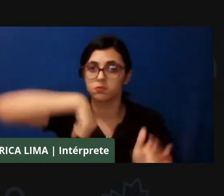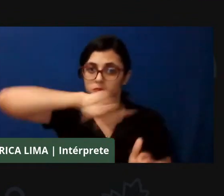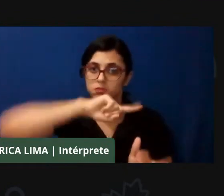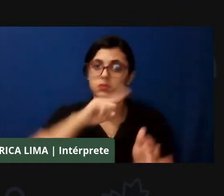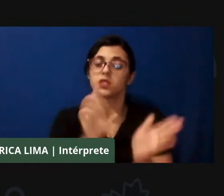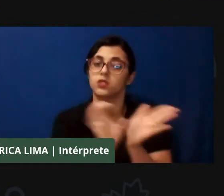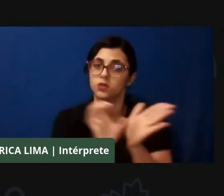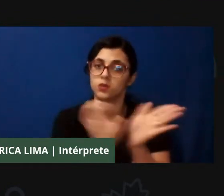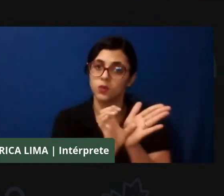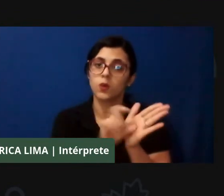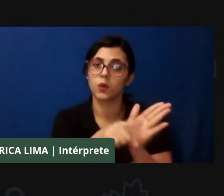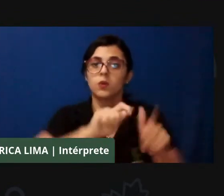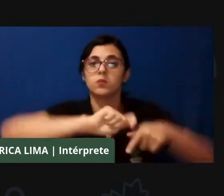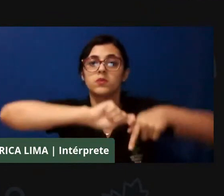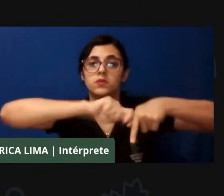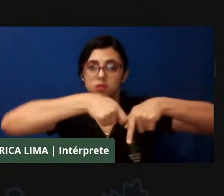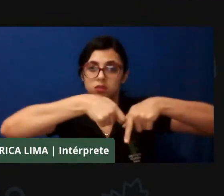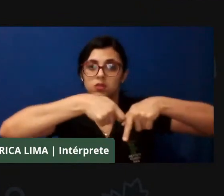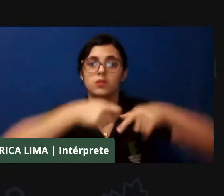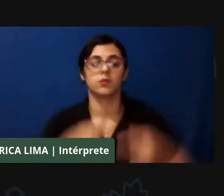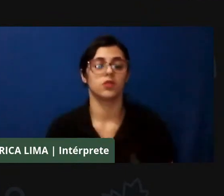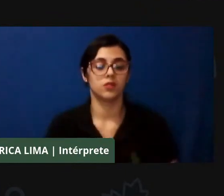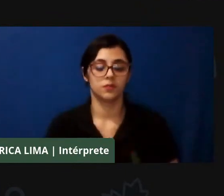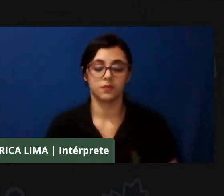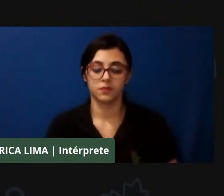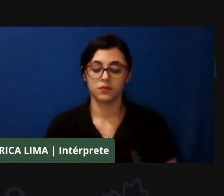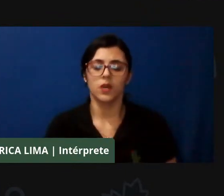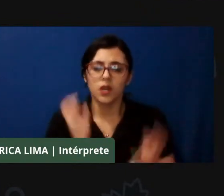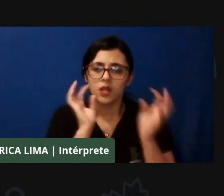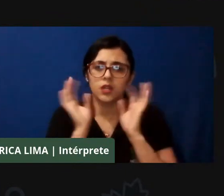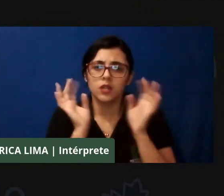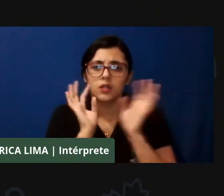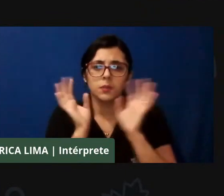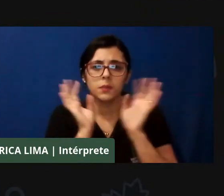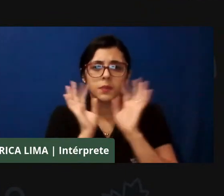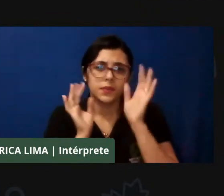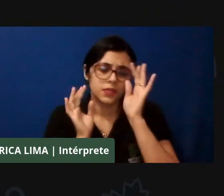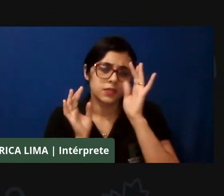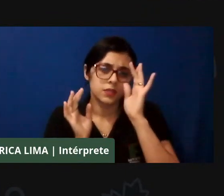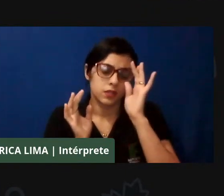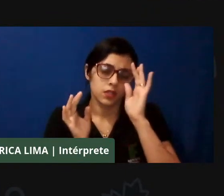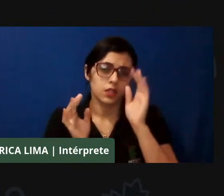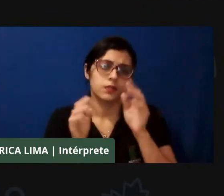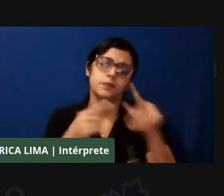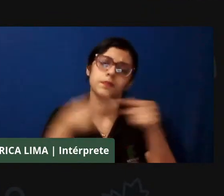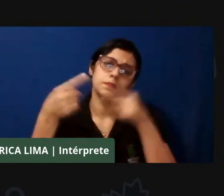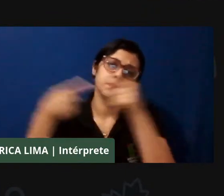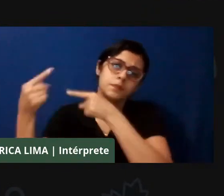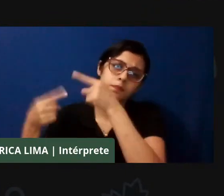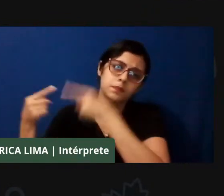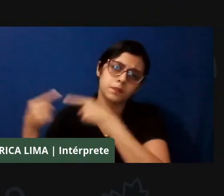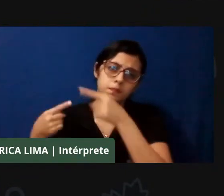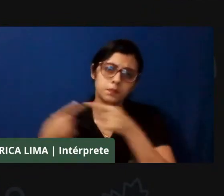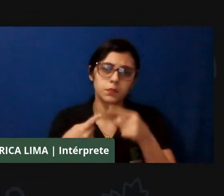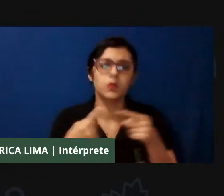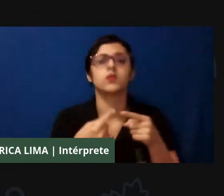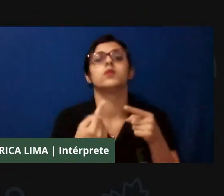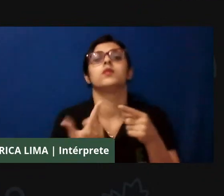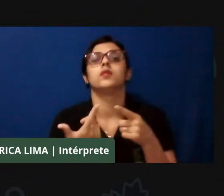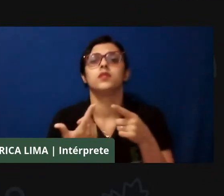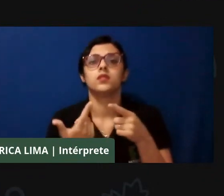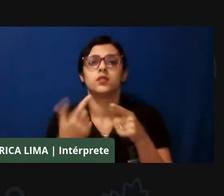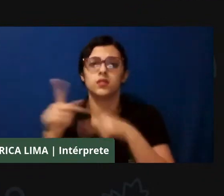comunidades quilombolas, pensar as políticas públicas, pensar o meio ambiente